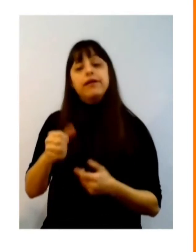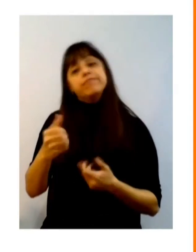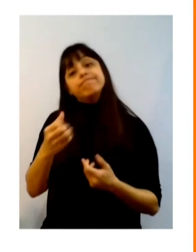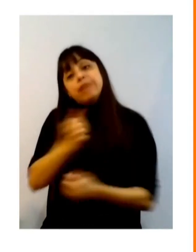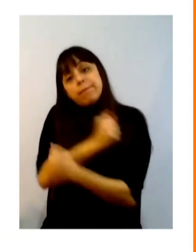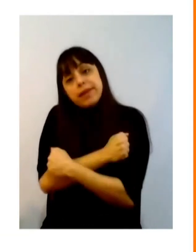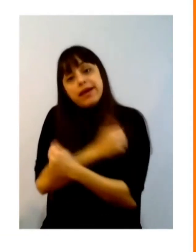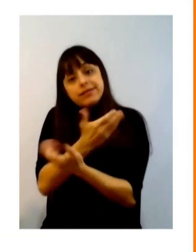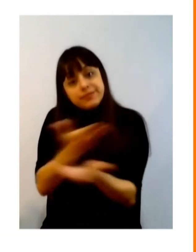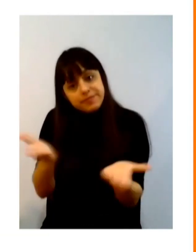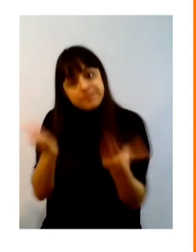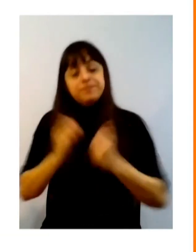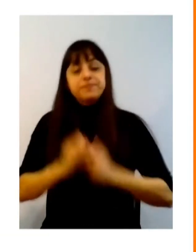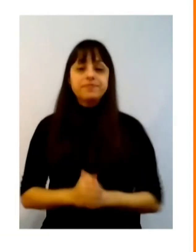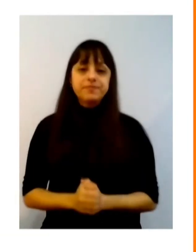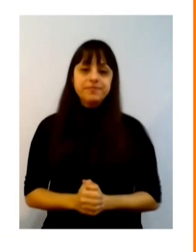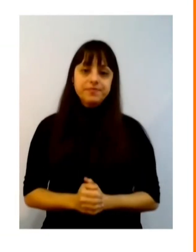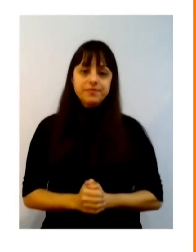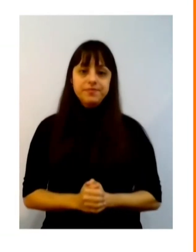a vocês